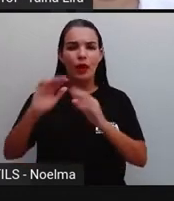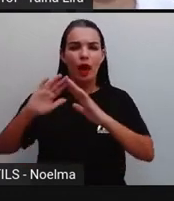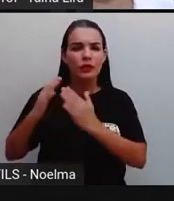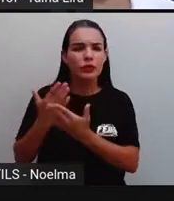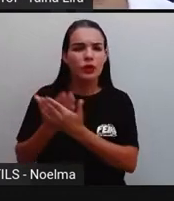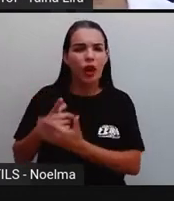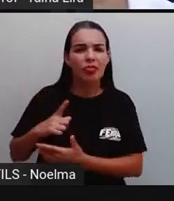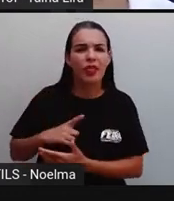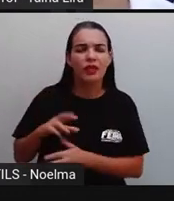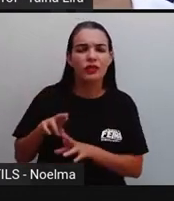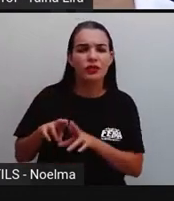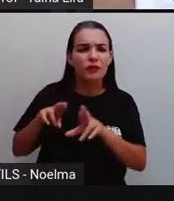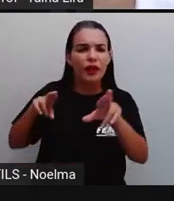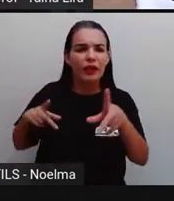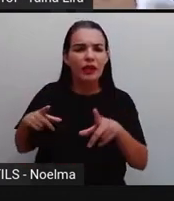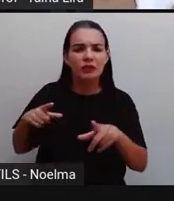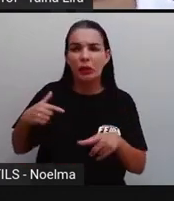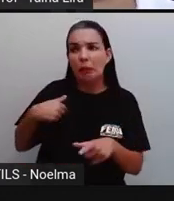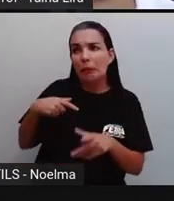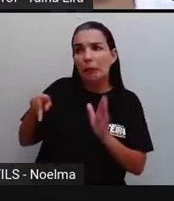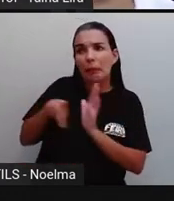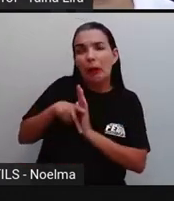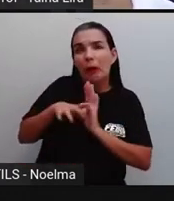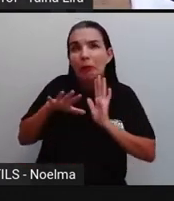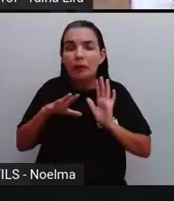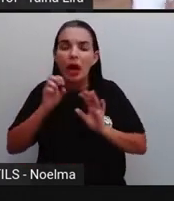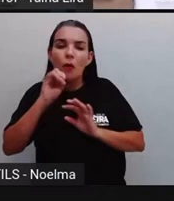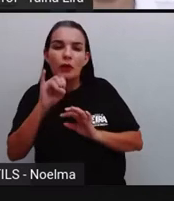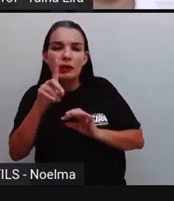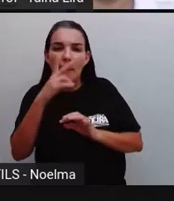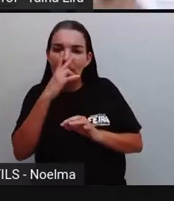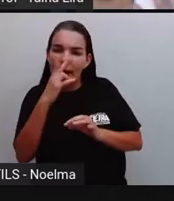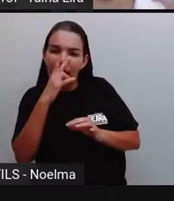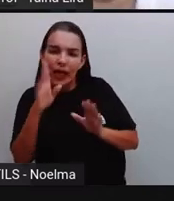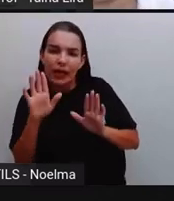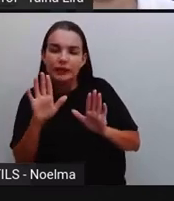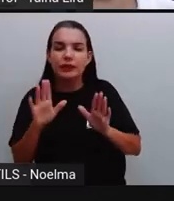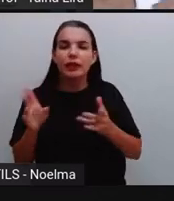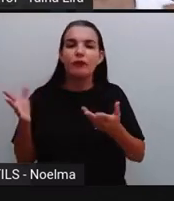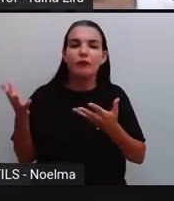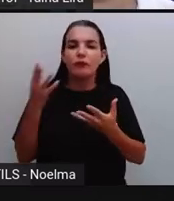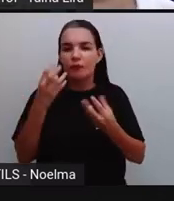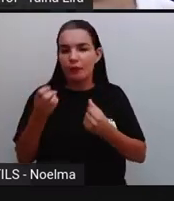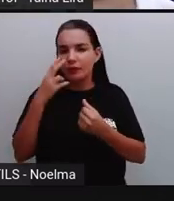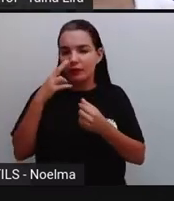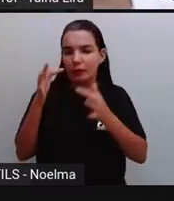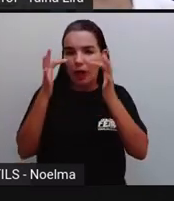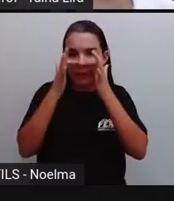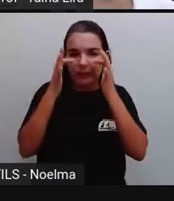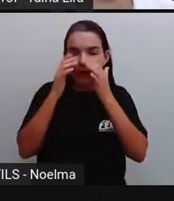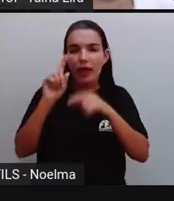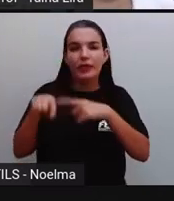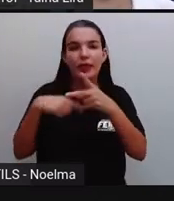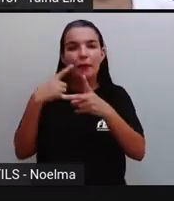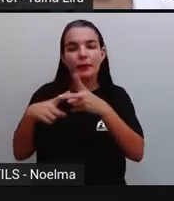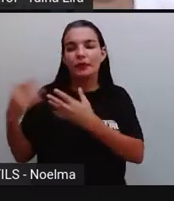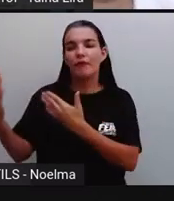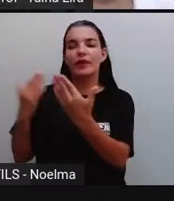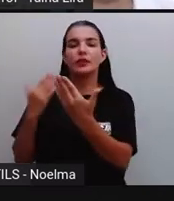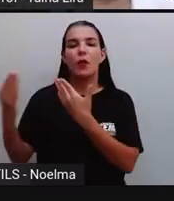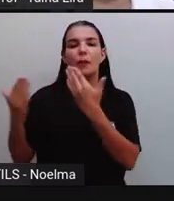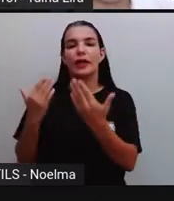tem de diferente da sua, o que é que tem aí de parecido, tá bom? Vão fazendo essas observações aí para a gente depois